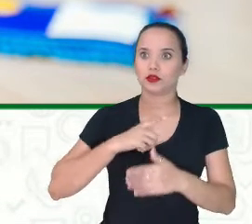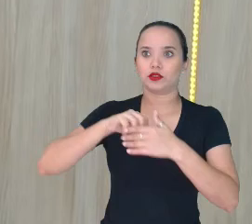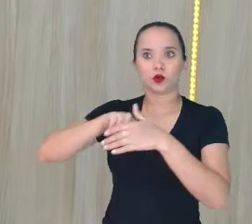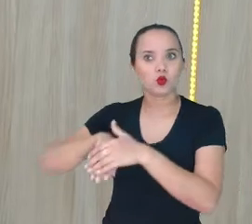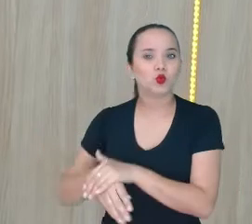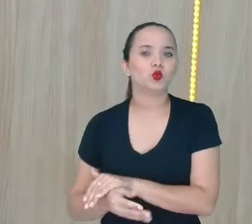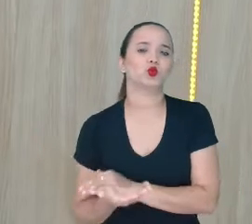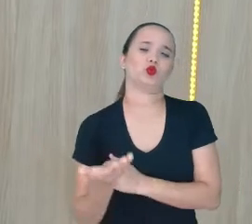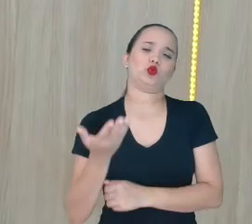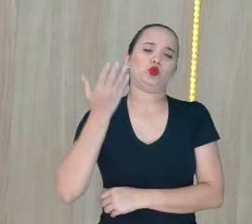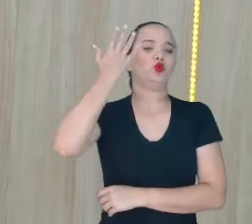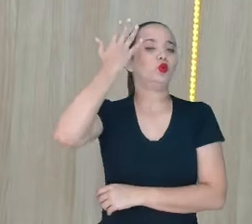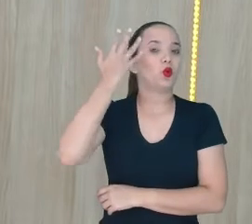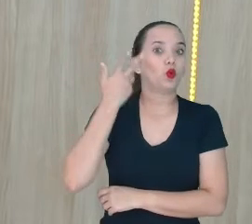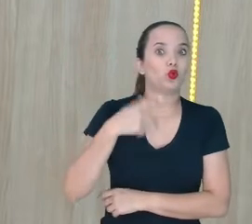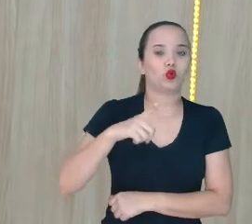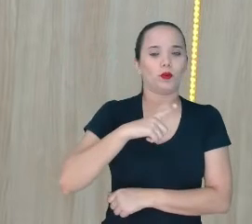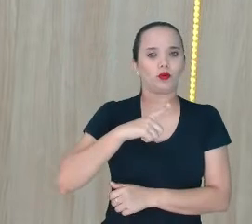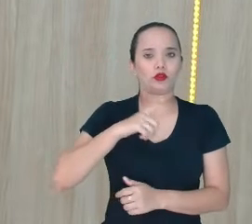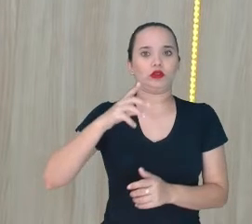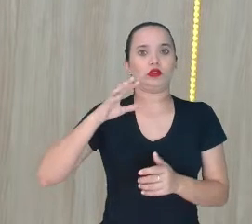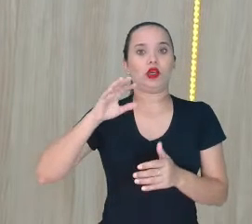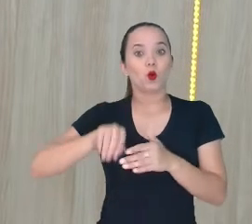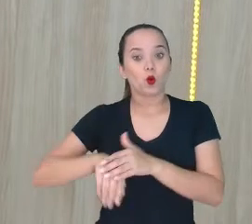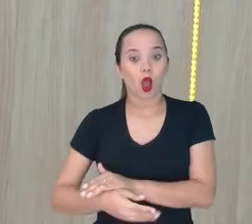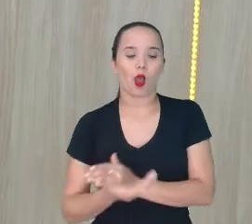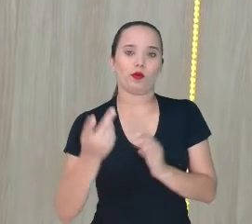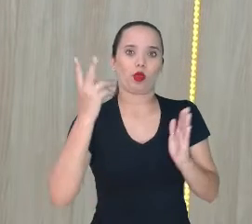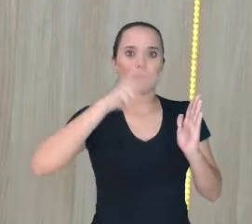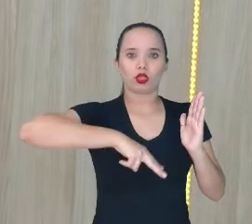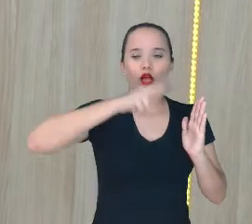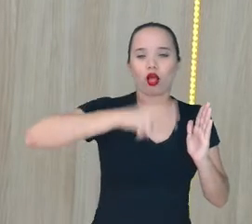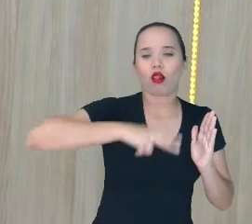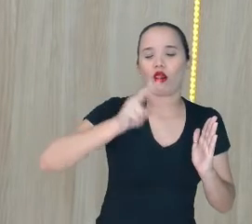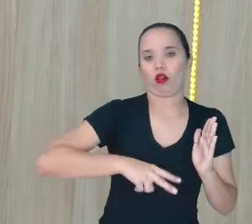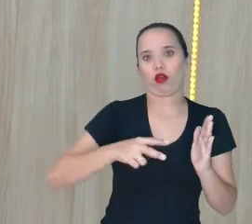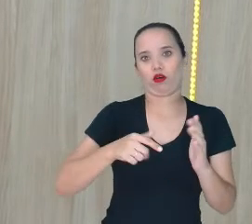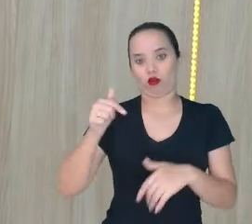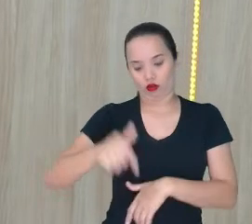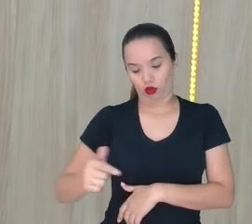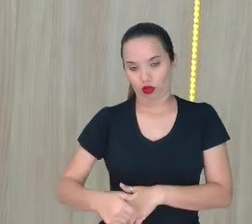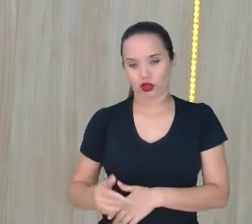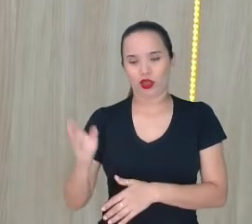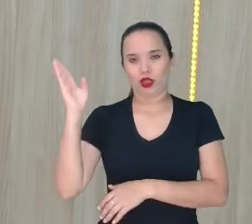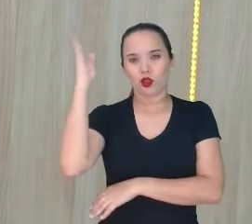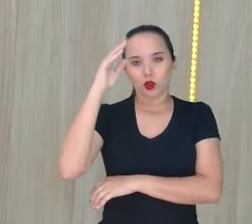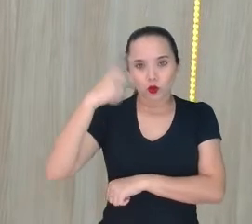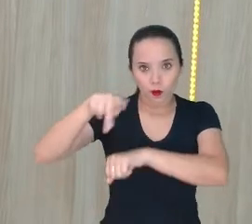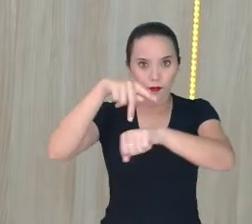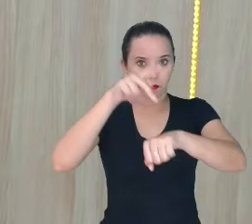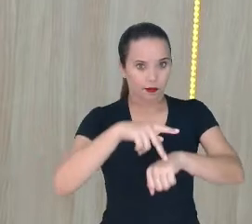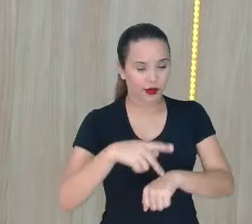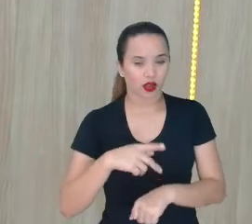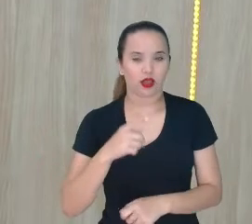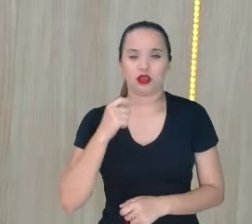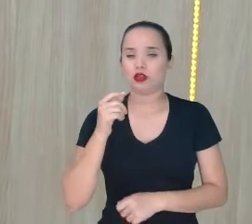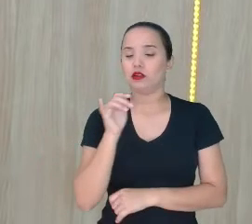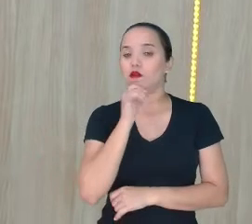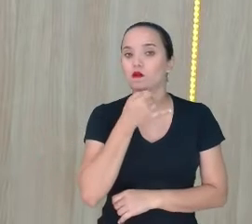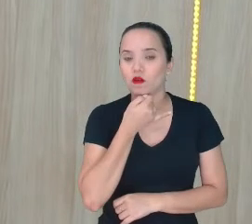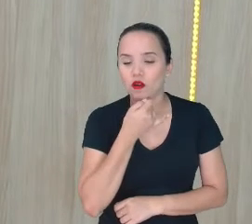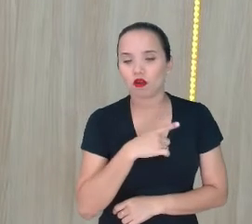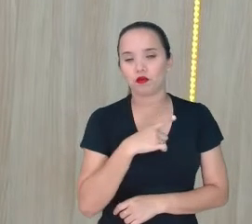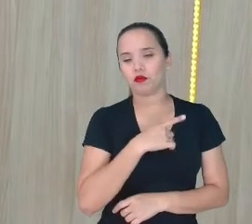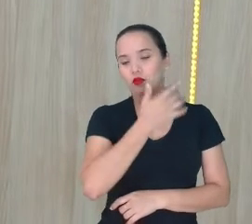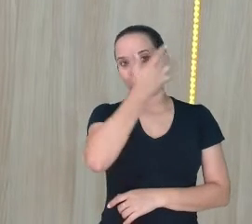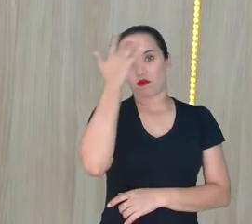importante O hábito da leitura A gente tem uma média De leitura muito baixa No nosso país Por questão de livros Lidos